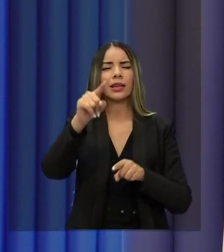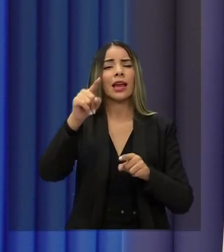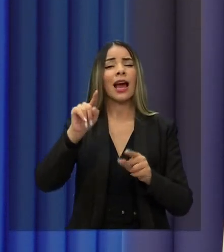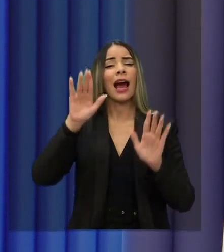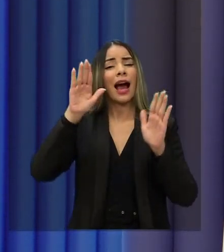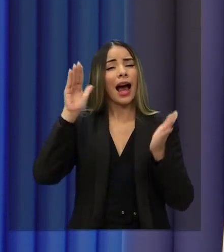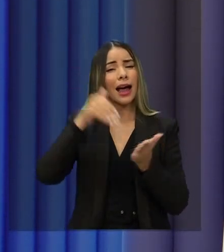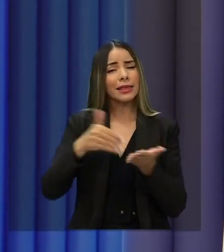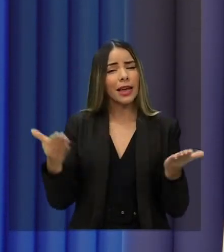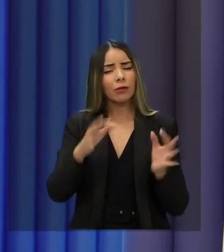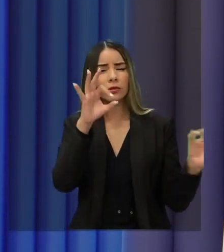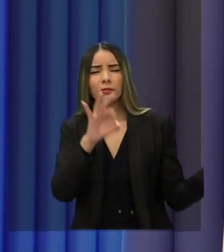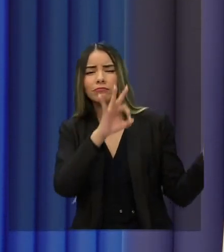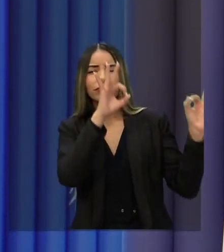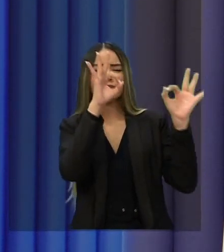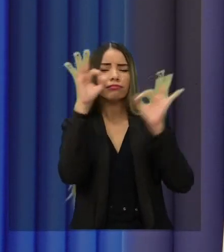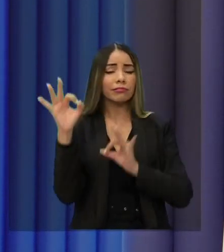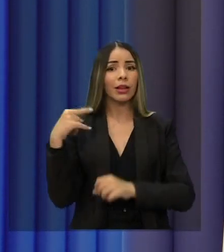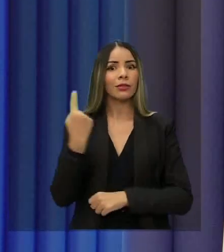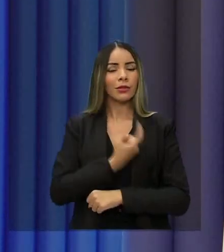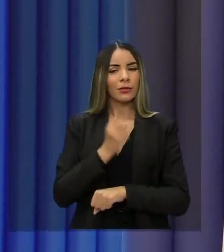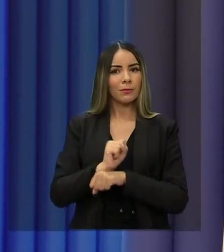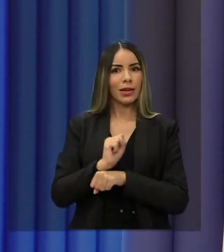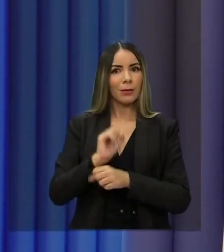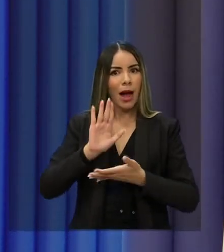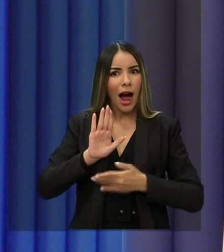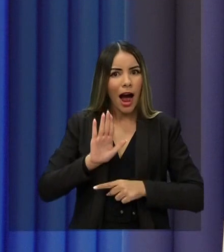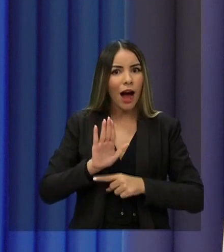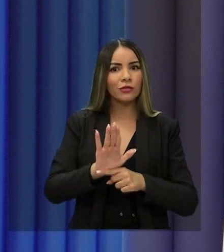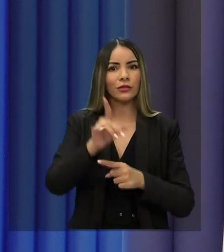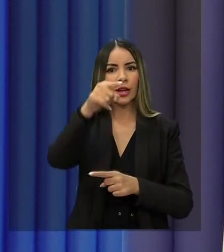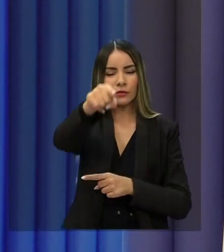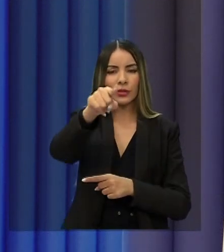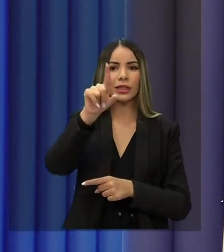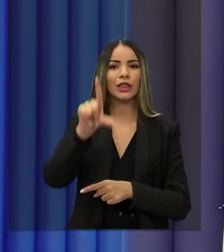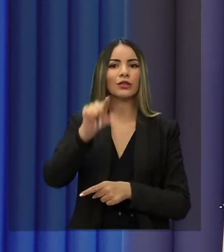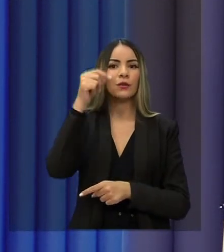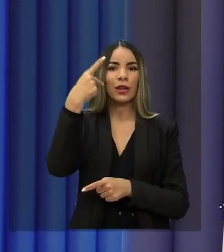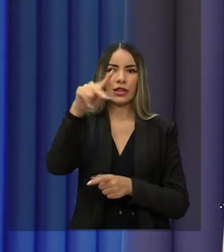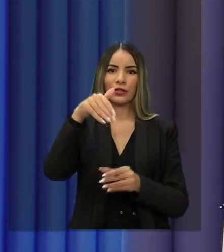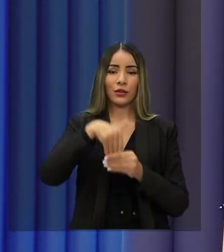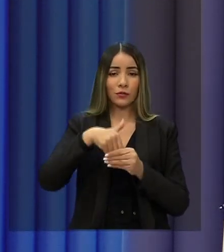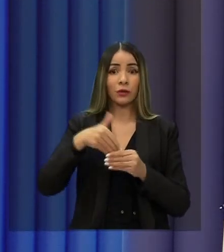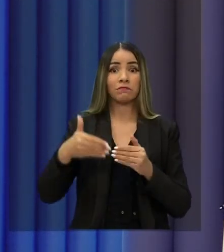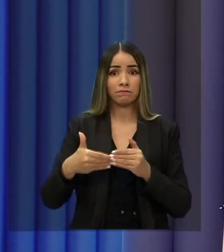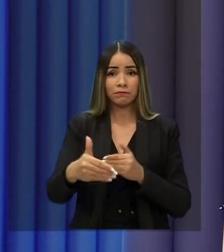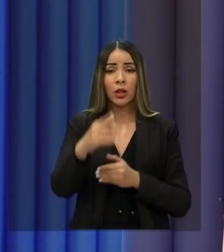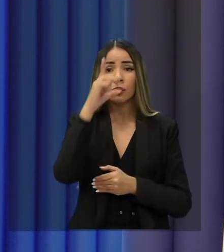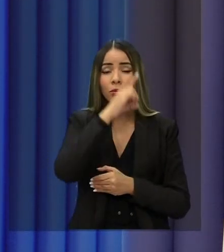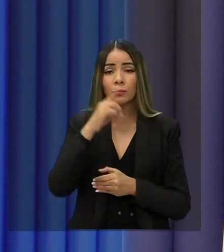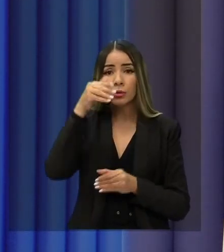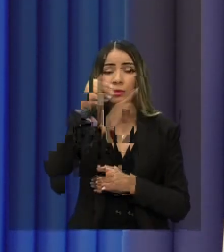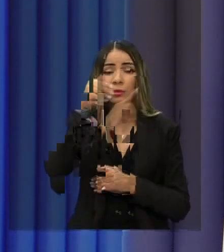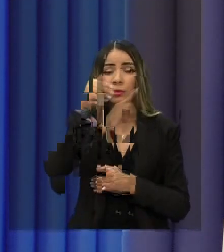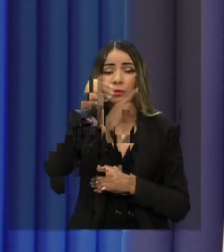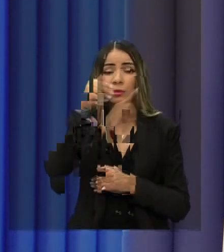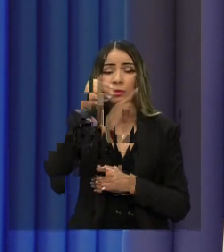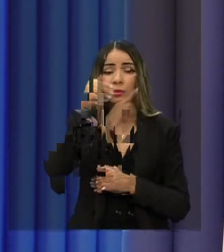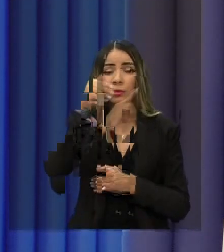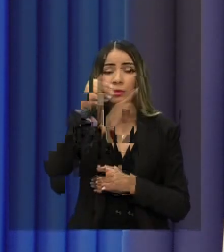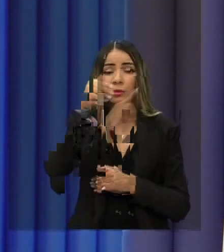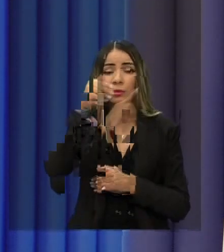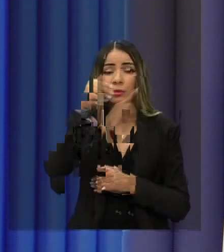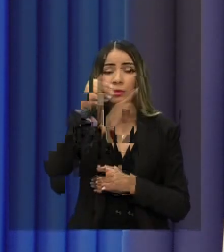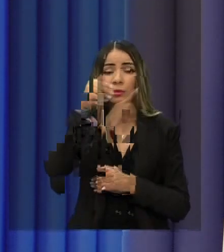agora junto com a gente. Esperamos ter te ajudado a definir o seu voto. A eleição já é no próximo domingo e a TV Verdes Mares e...